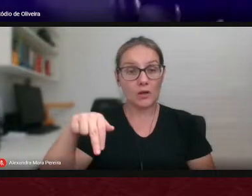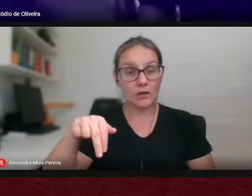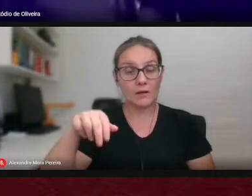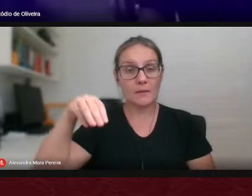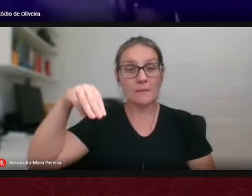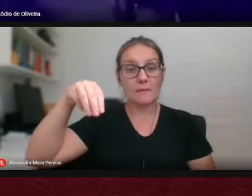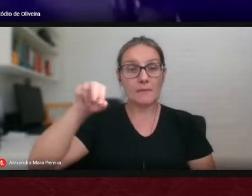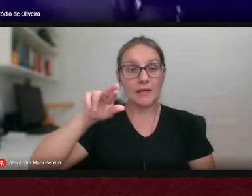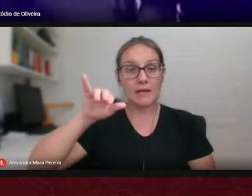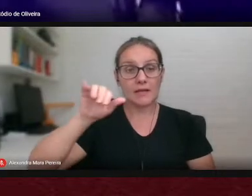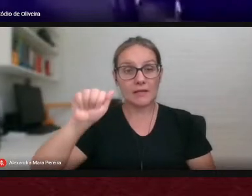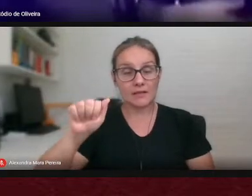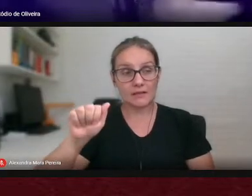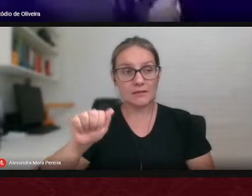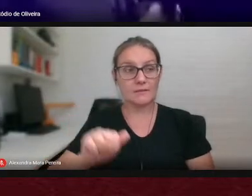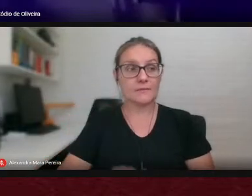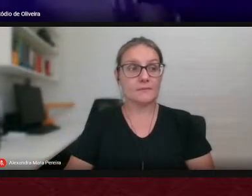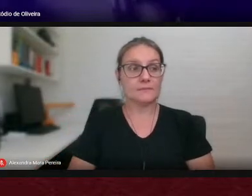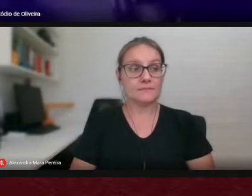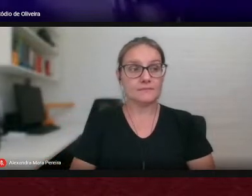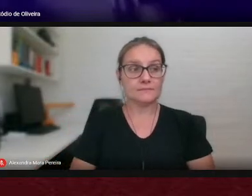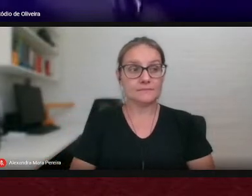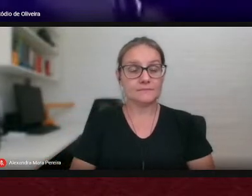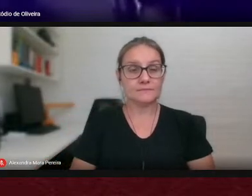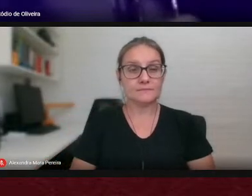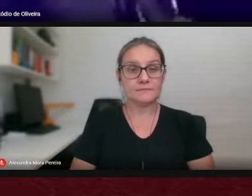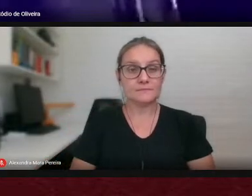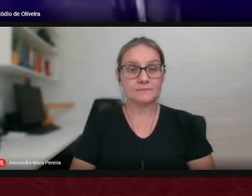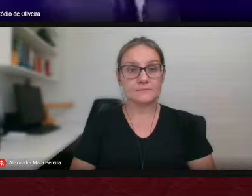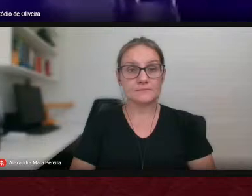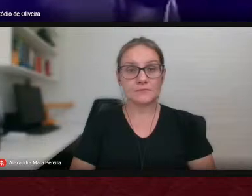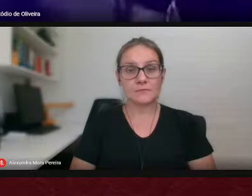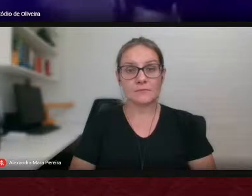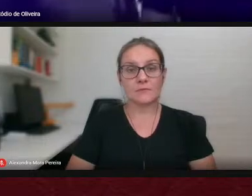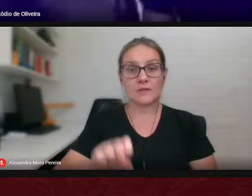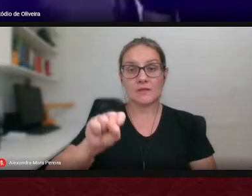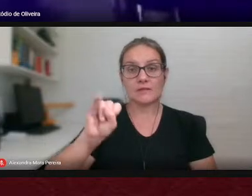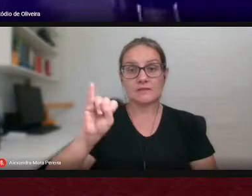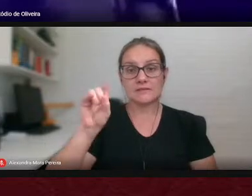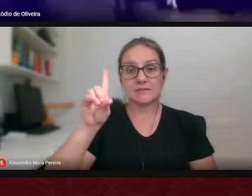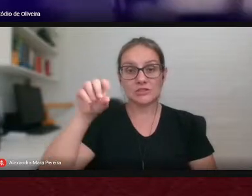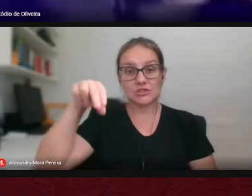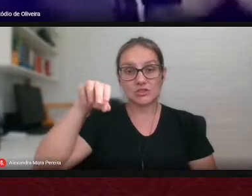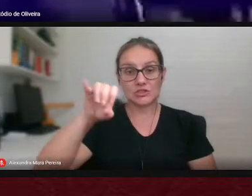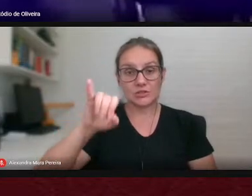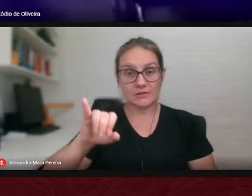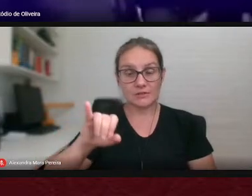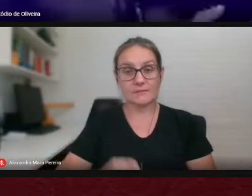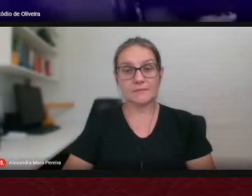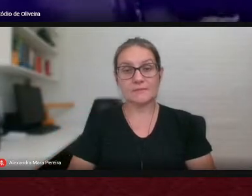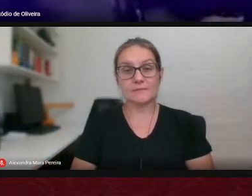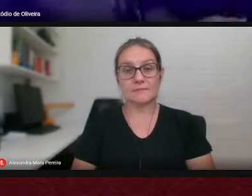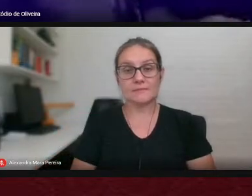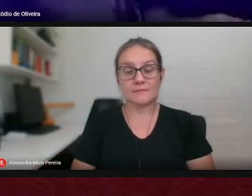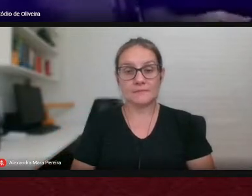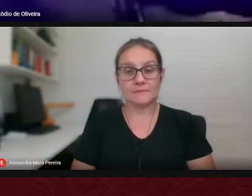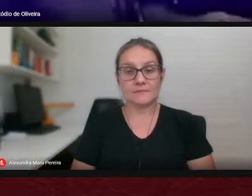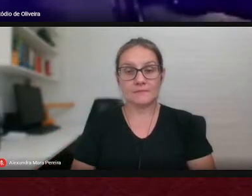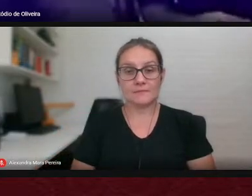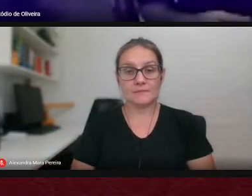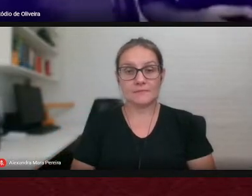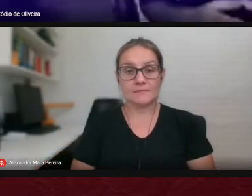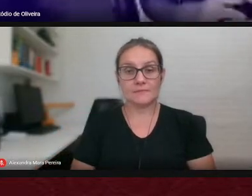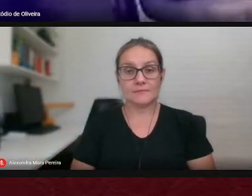Elisa que são da Federal de Mato Grosso o Sidney Barbosa que é o professor da Universidade de